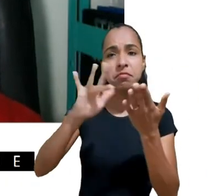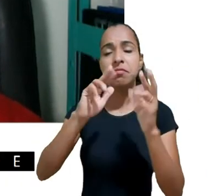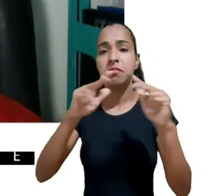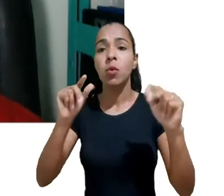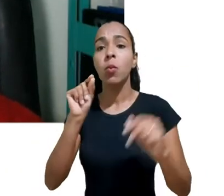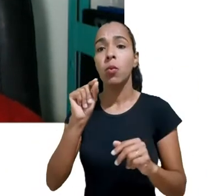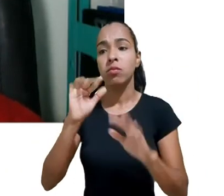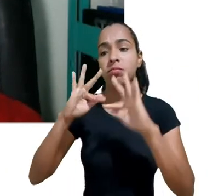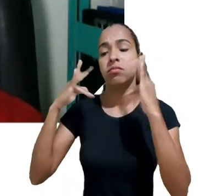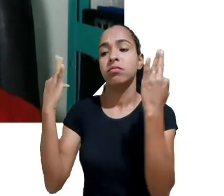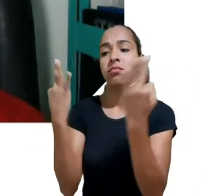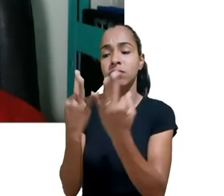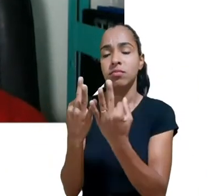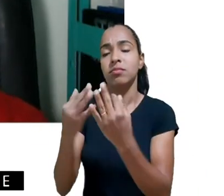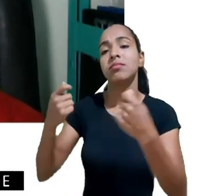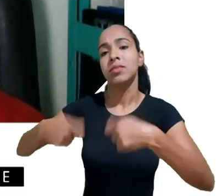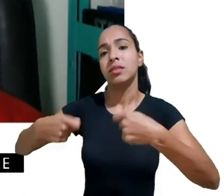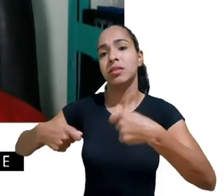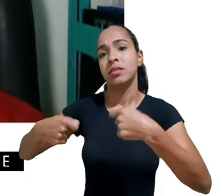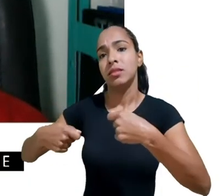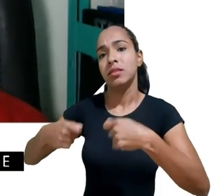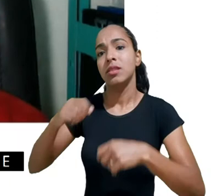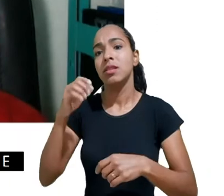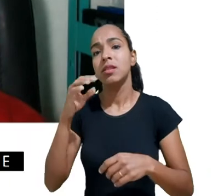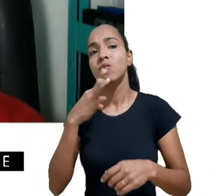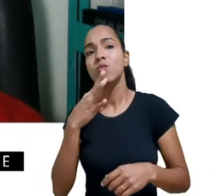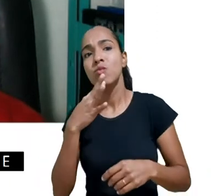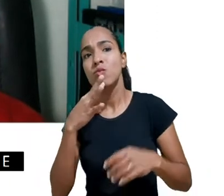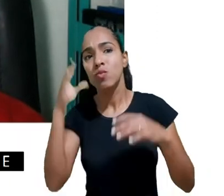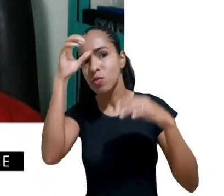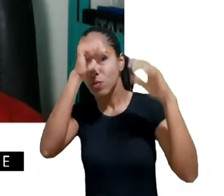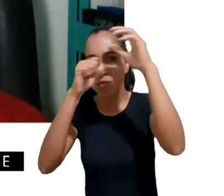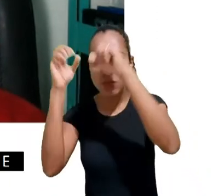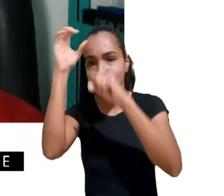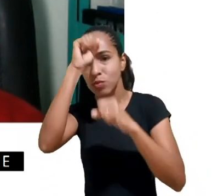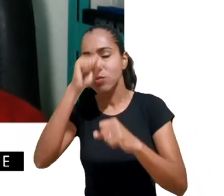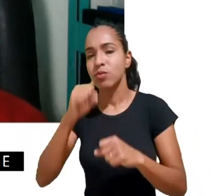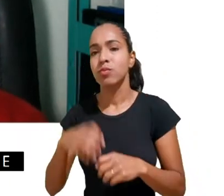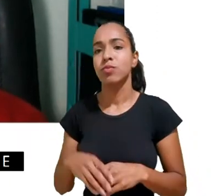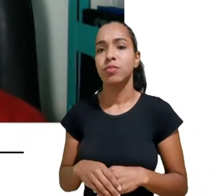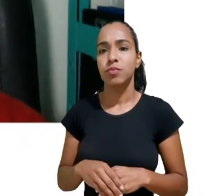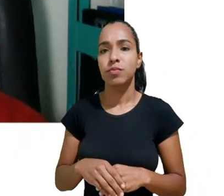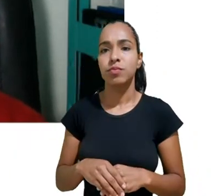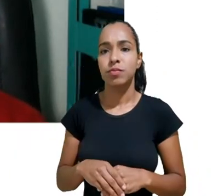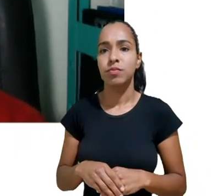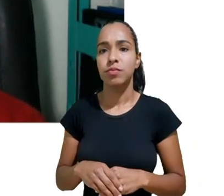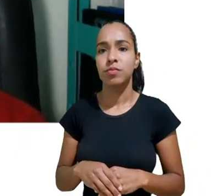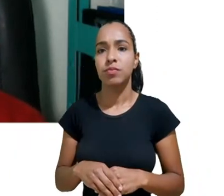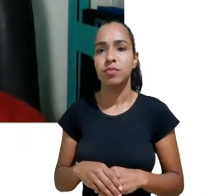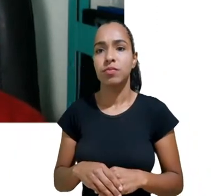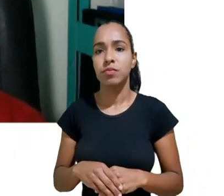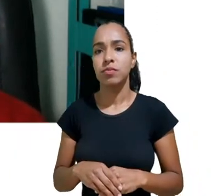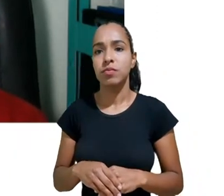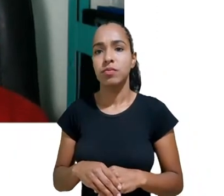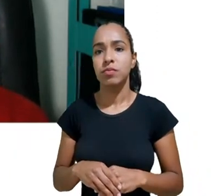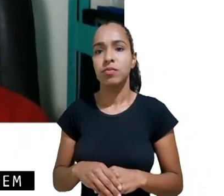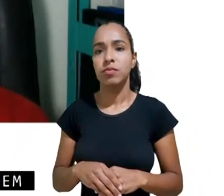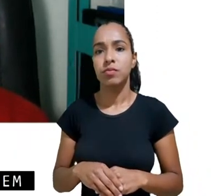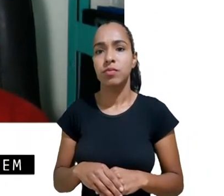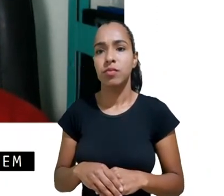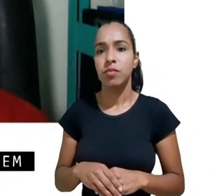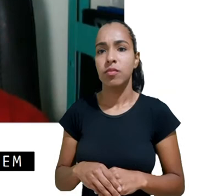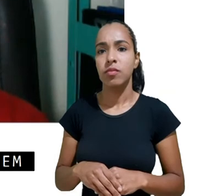infantil mas não com uma abordagem aqui eu faço ecos a fala da Iazodara de que